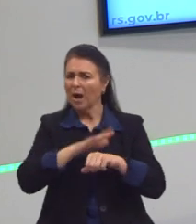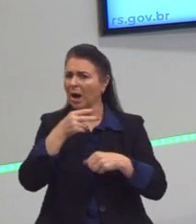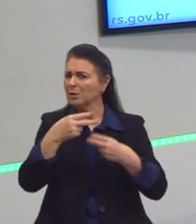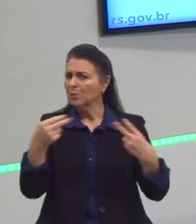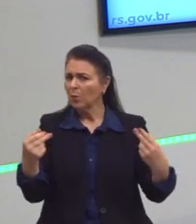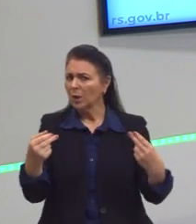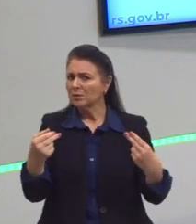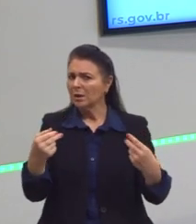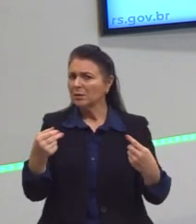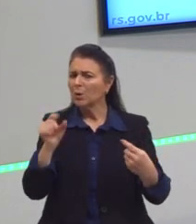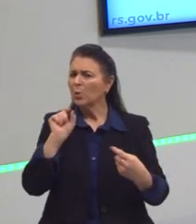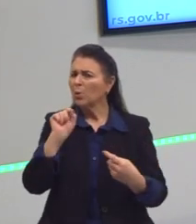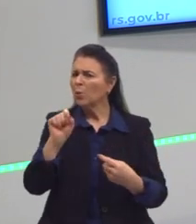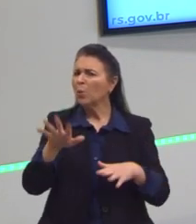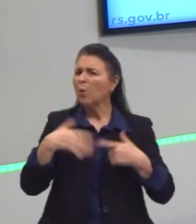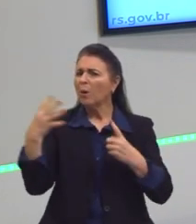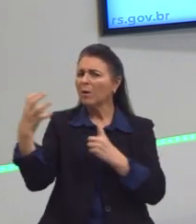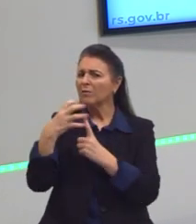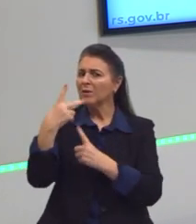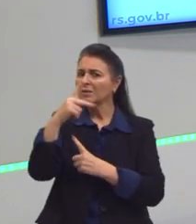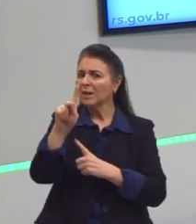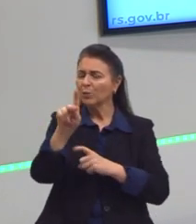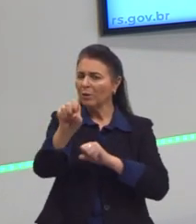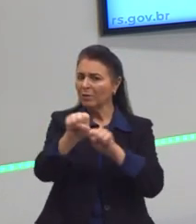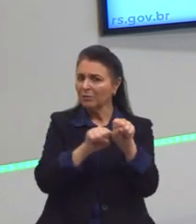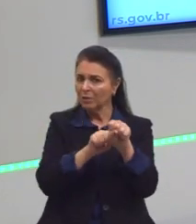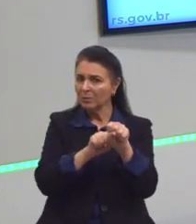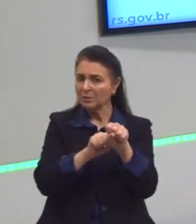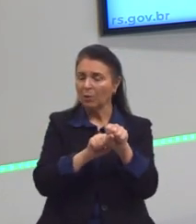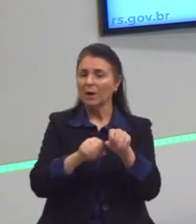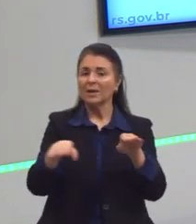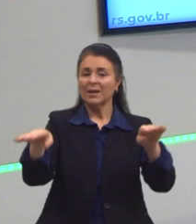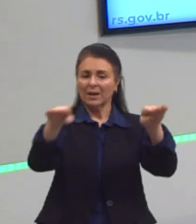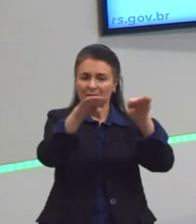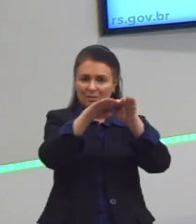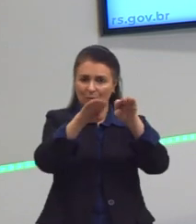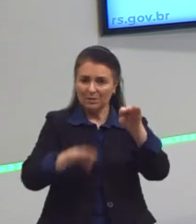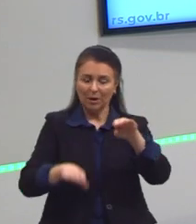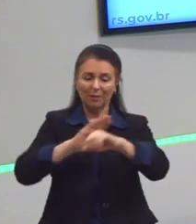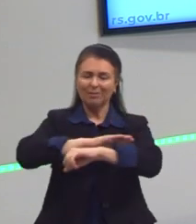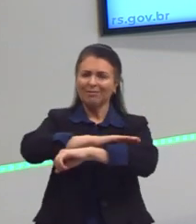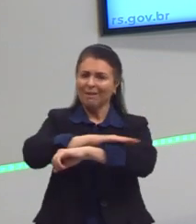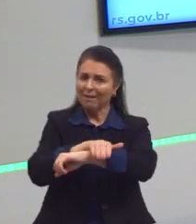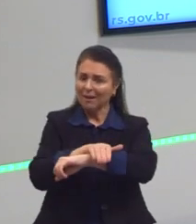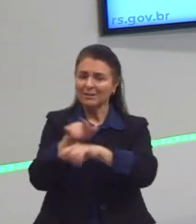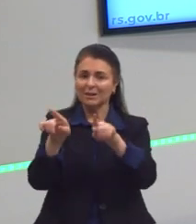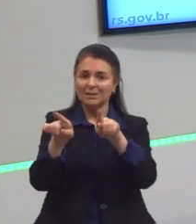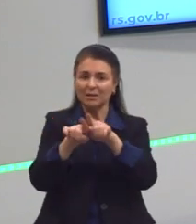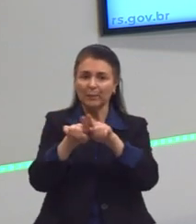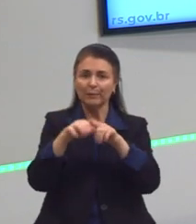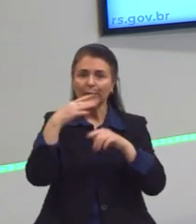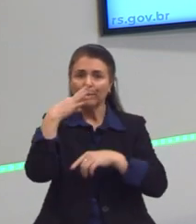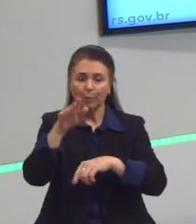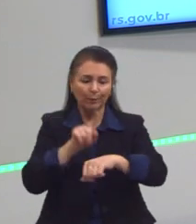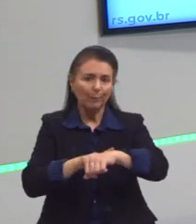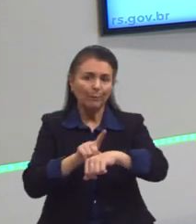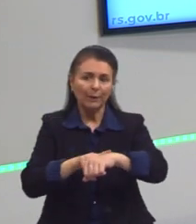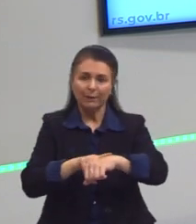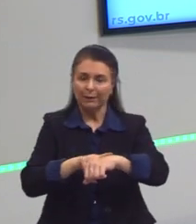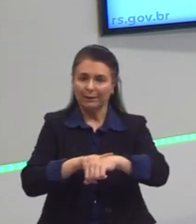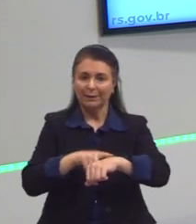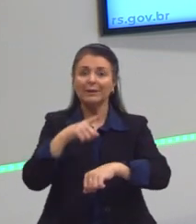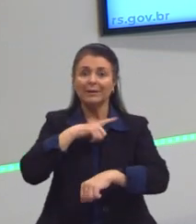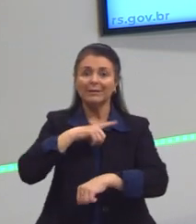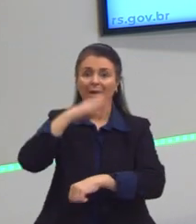na sua formação e toda essa desigualdade social, essa questão de raça, de cor e etc. que nós passamos no Brasil.